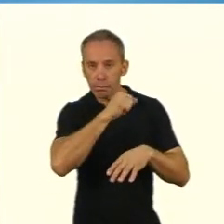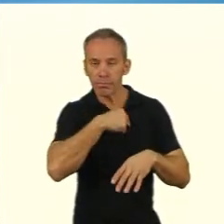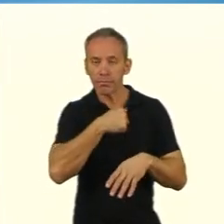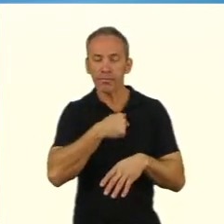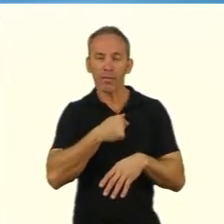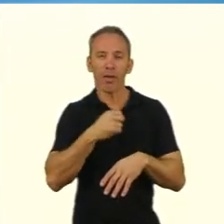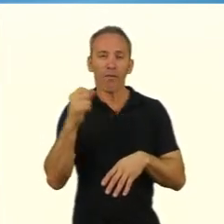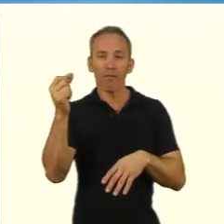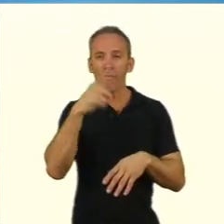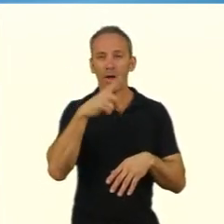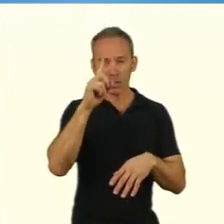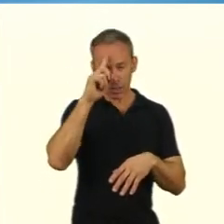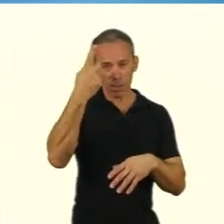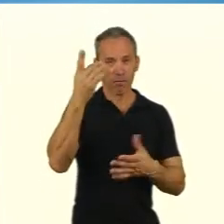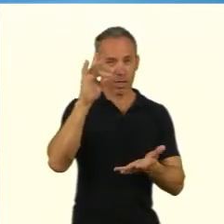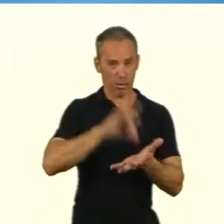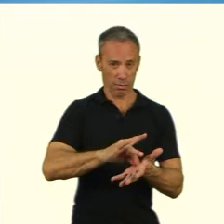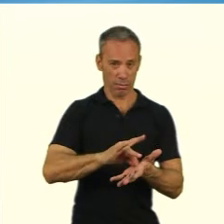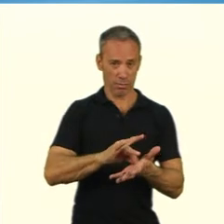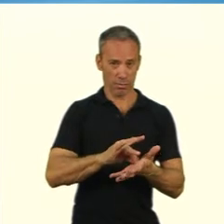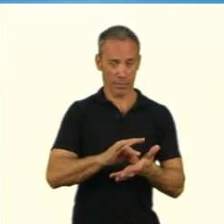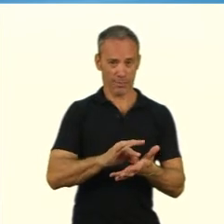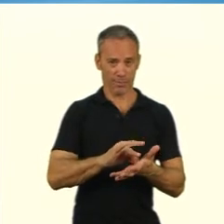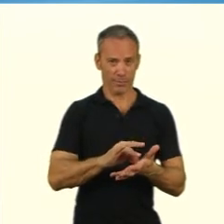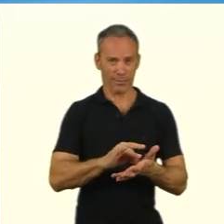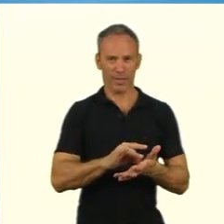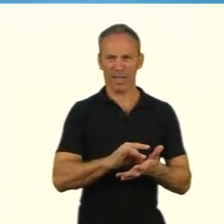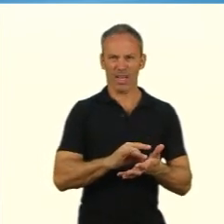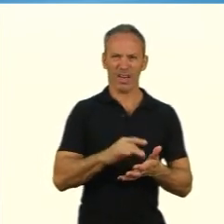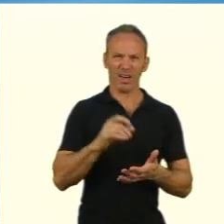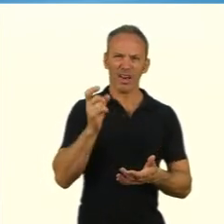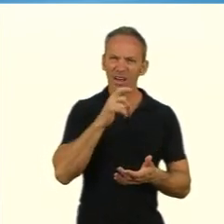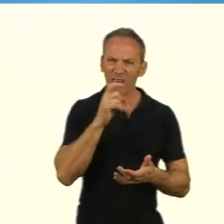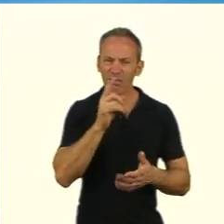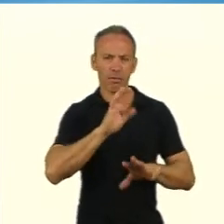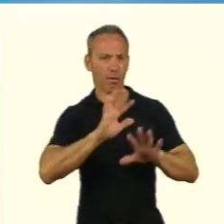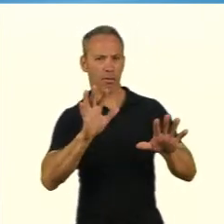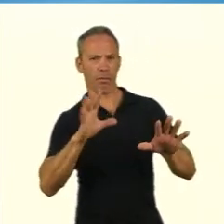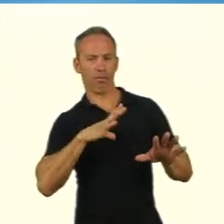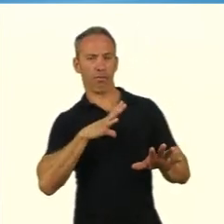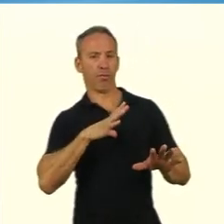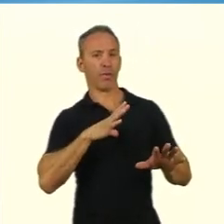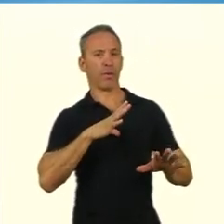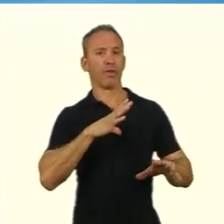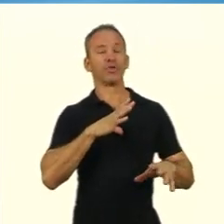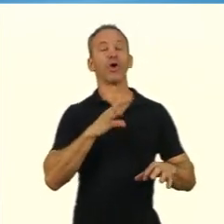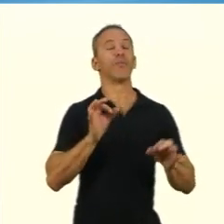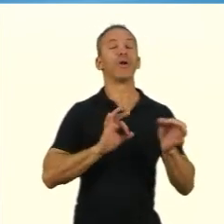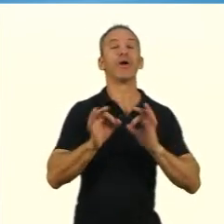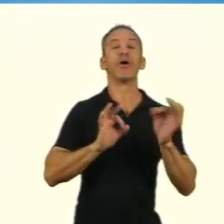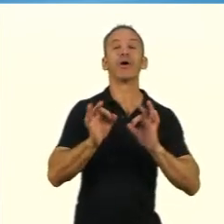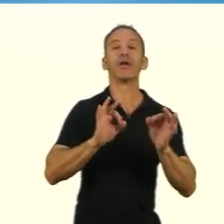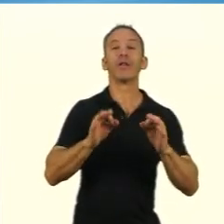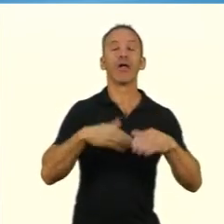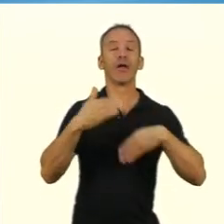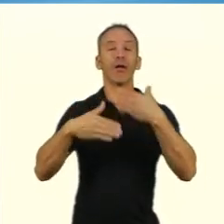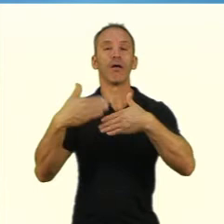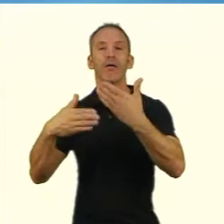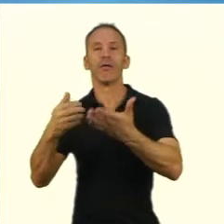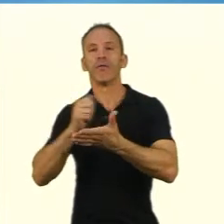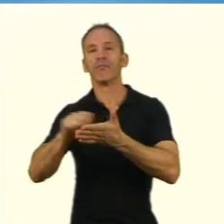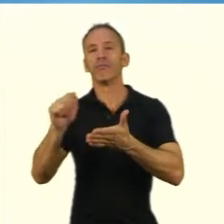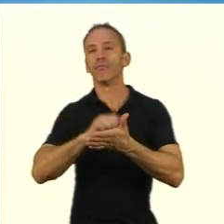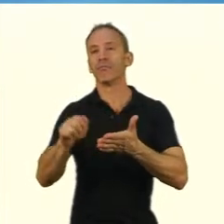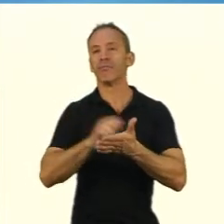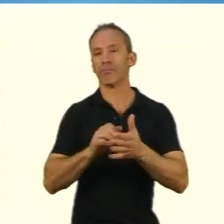Nós não somos adeptos dessa acepção no sentido exclusivo. Uma hipótese, como o próprio nome diz, do